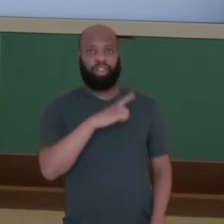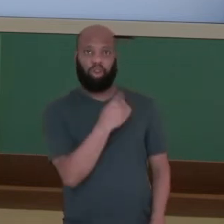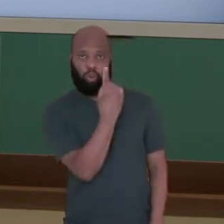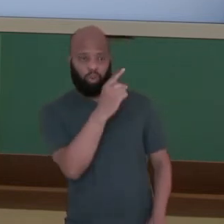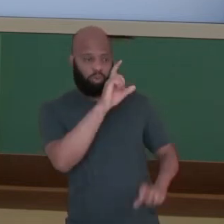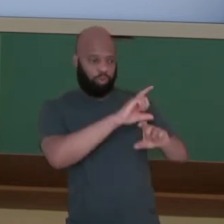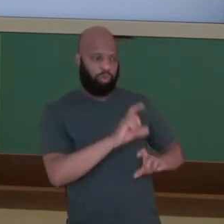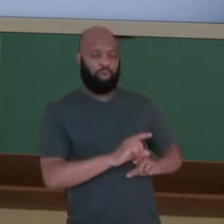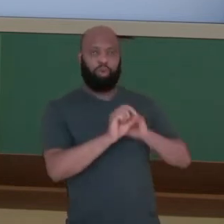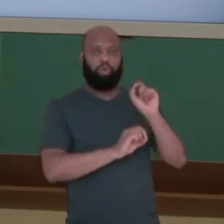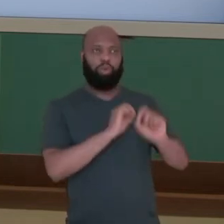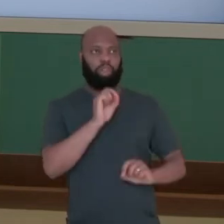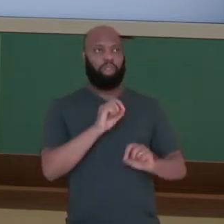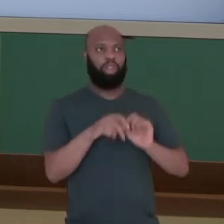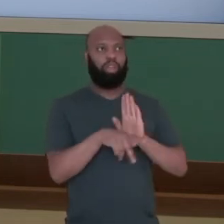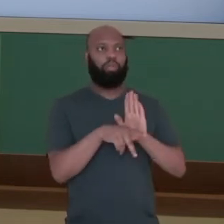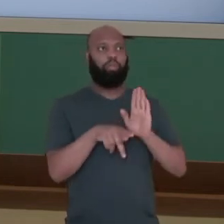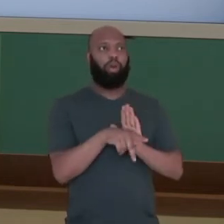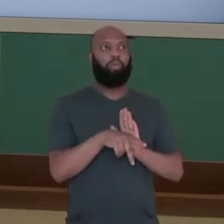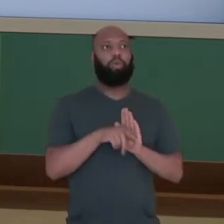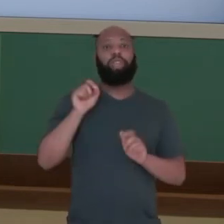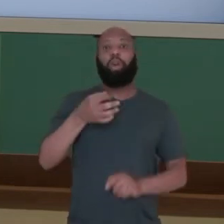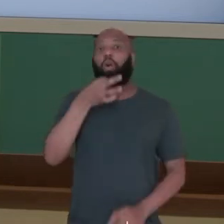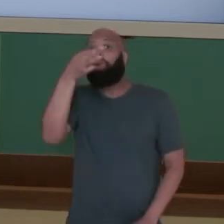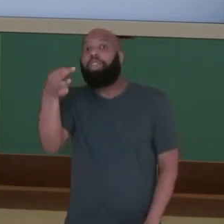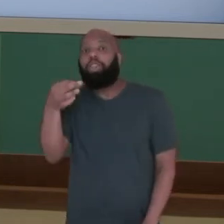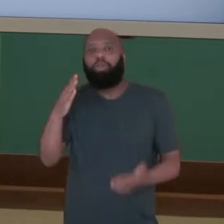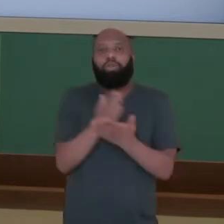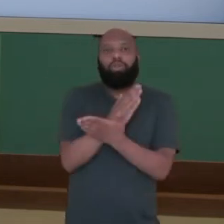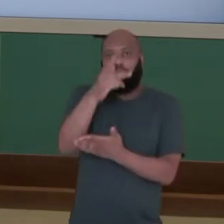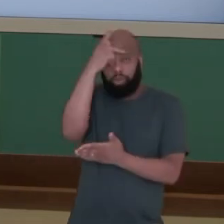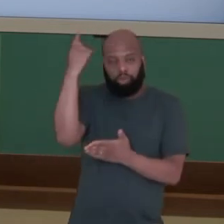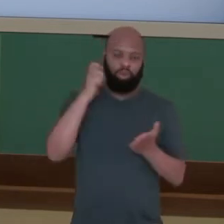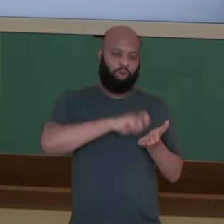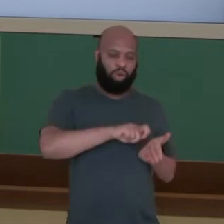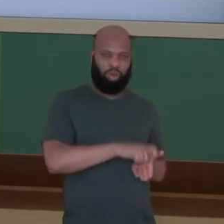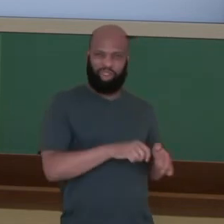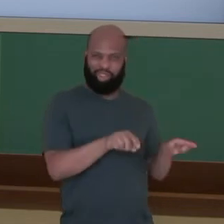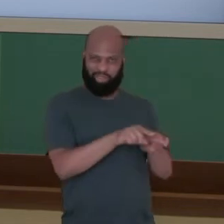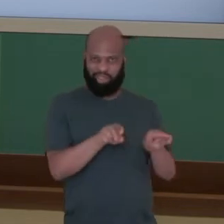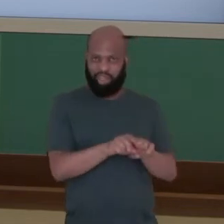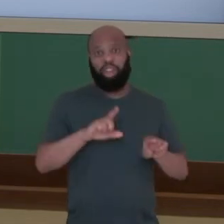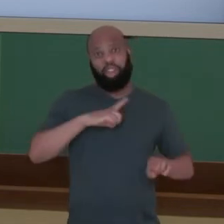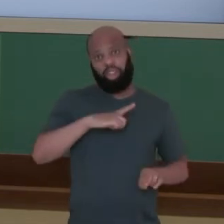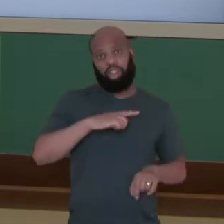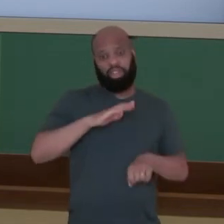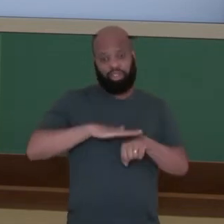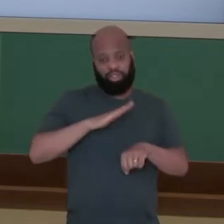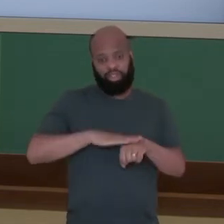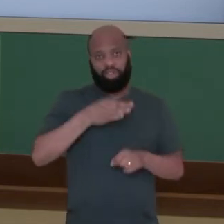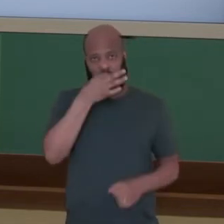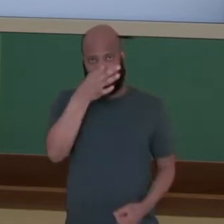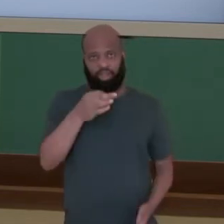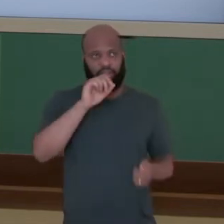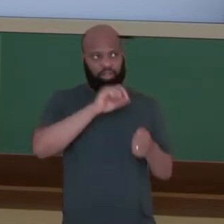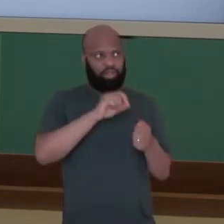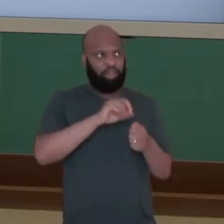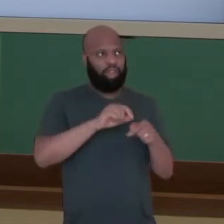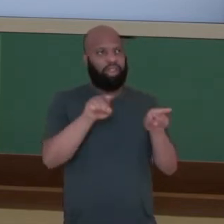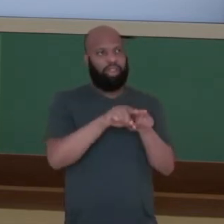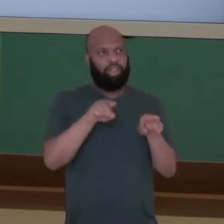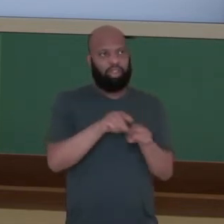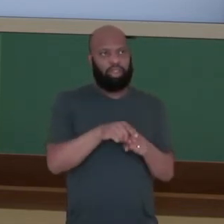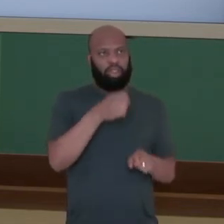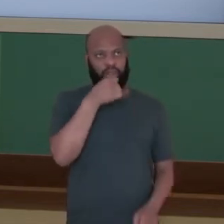trazer a subjetividade de um especialista, a opinião dele, né? Ou a própria opinião do jornalista que fez a